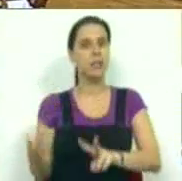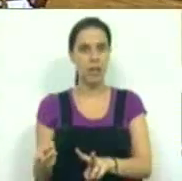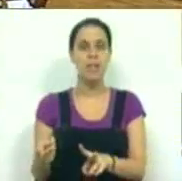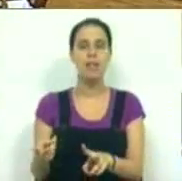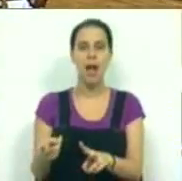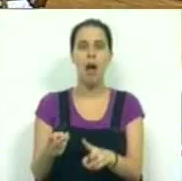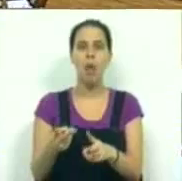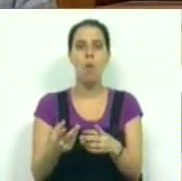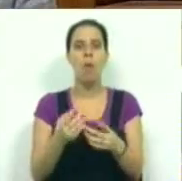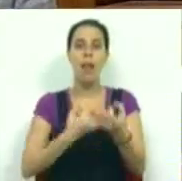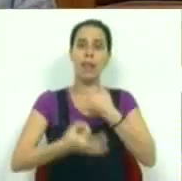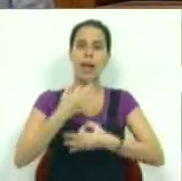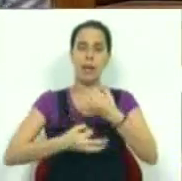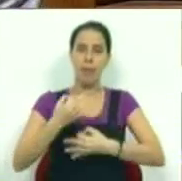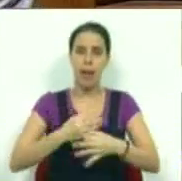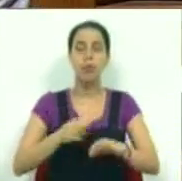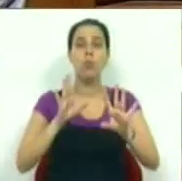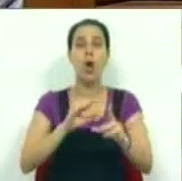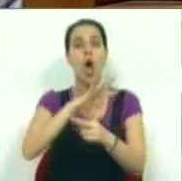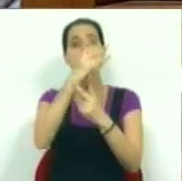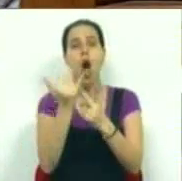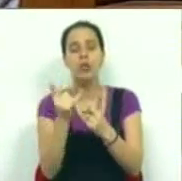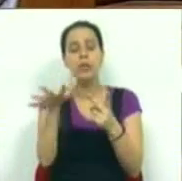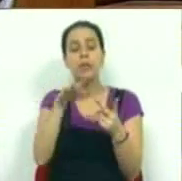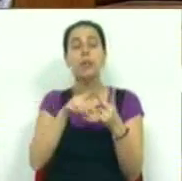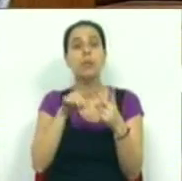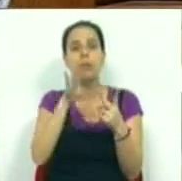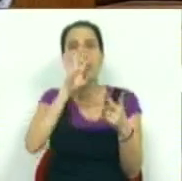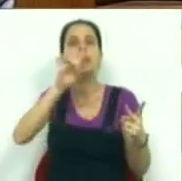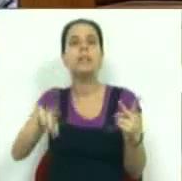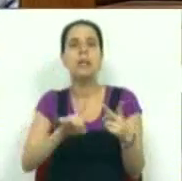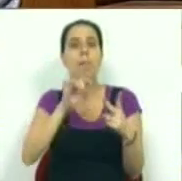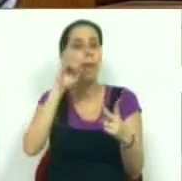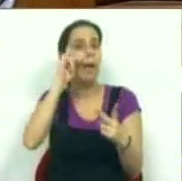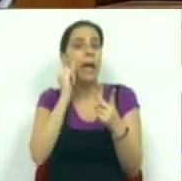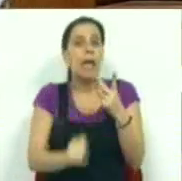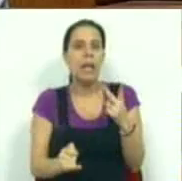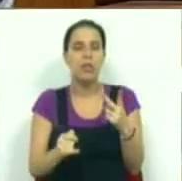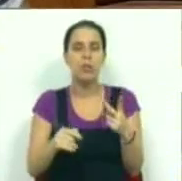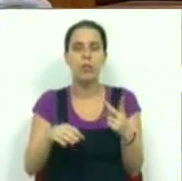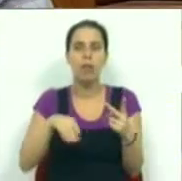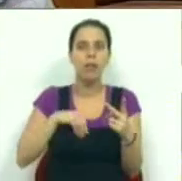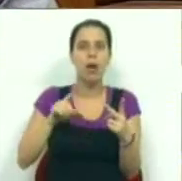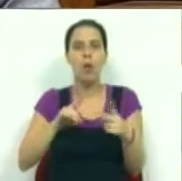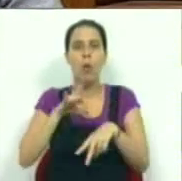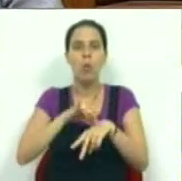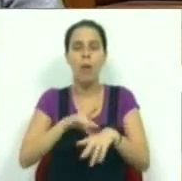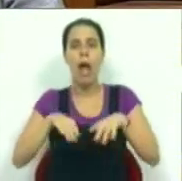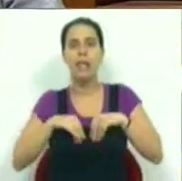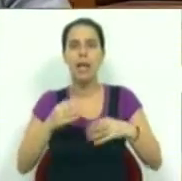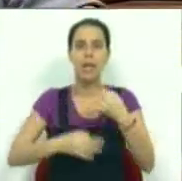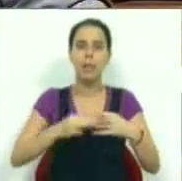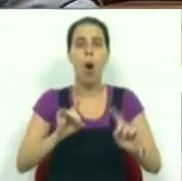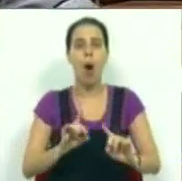no efeito terapêutico e numa segunda situação em que pode estar em risco a adesão do doente ao